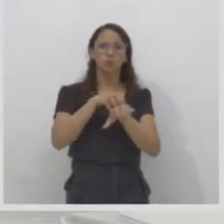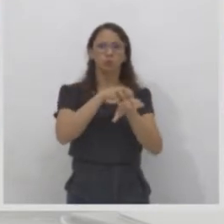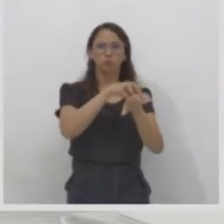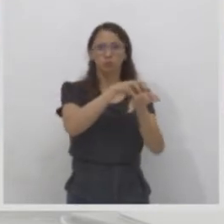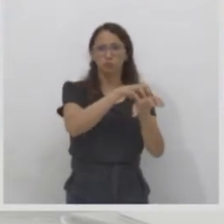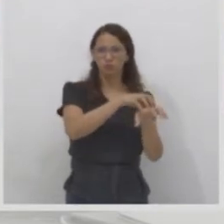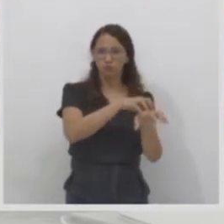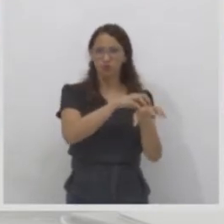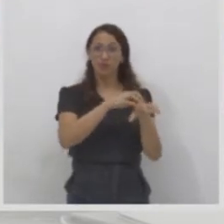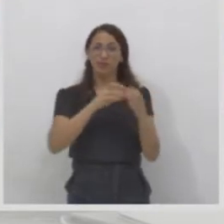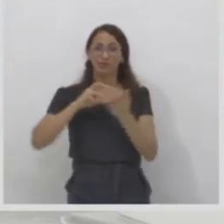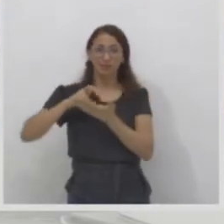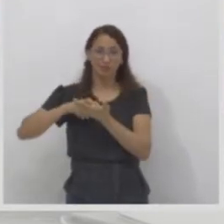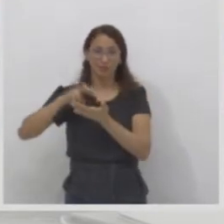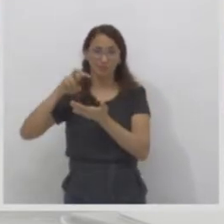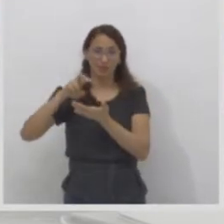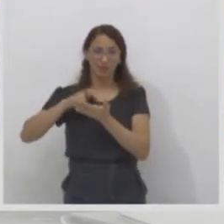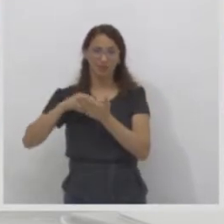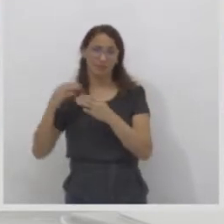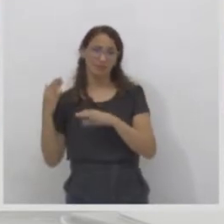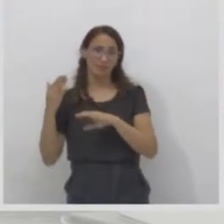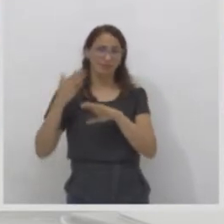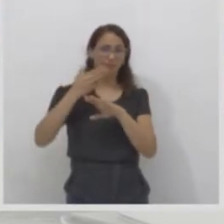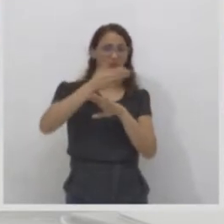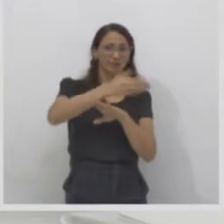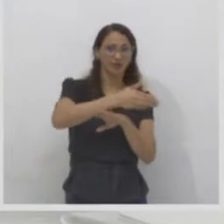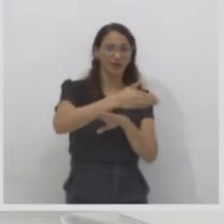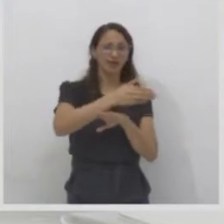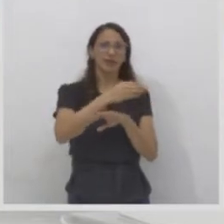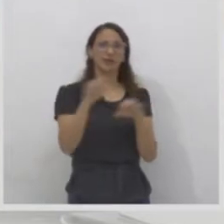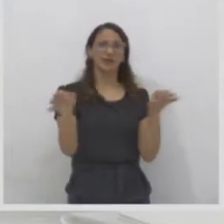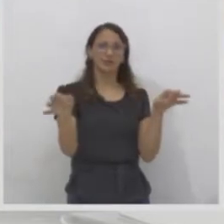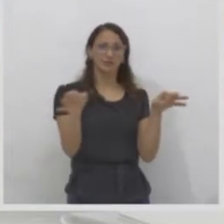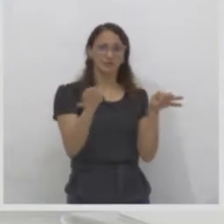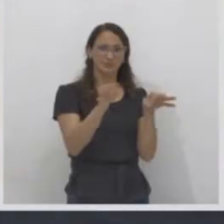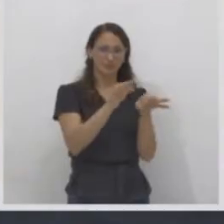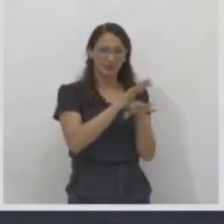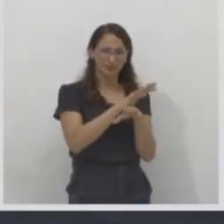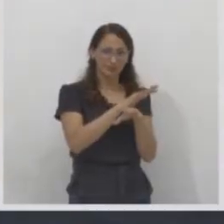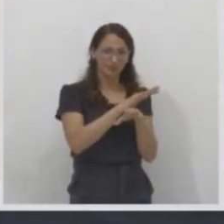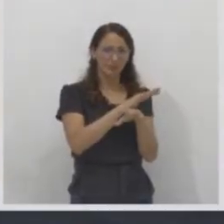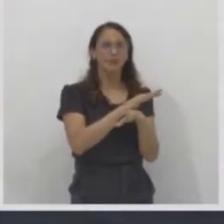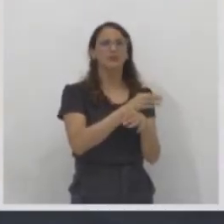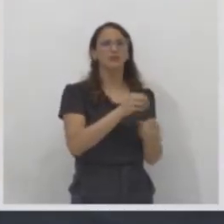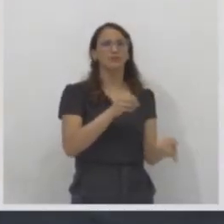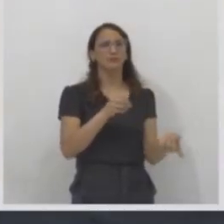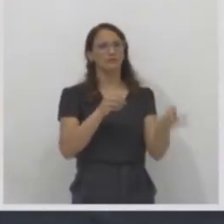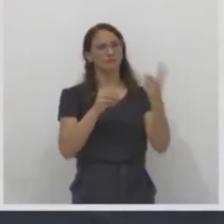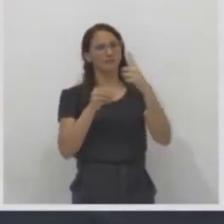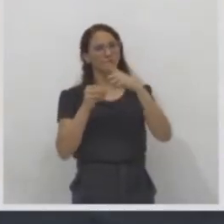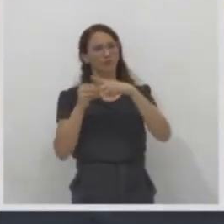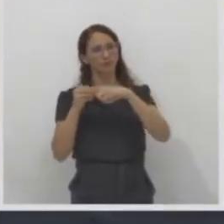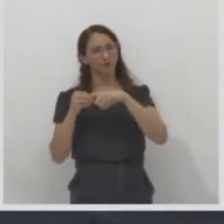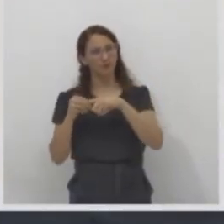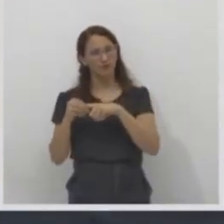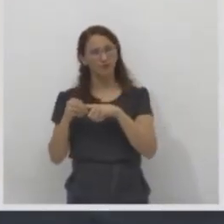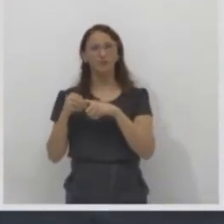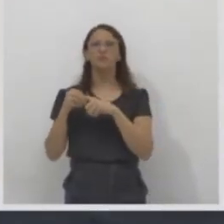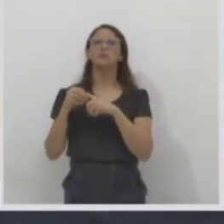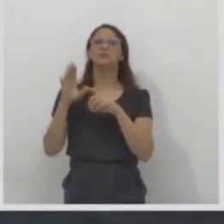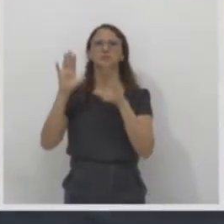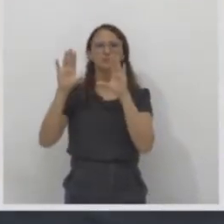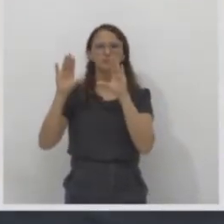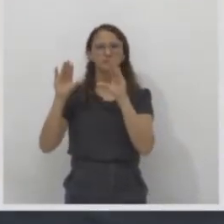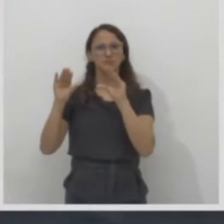e retorna com esses trabalhadores rurais ao final do dia. Essa é uma migração, então,